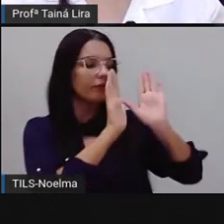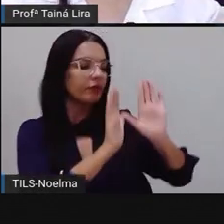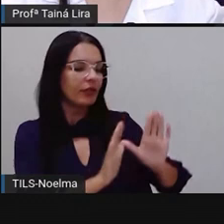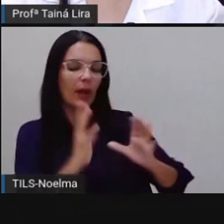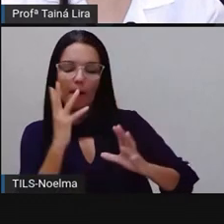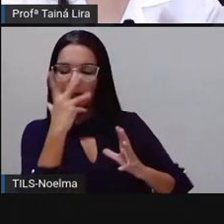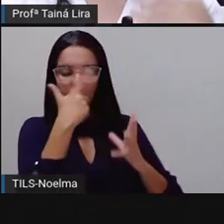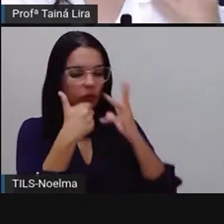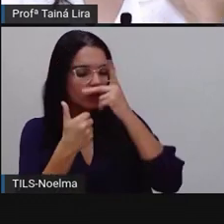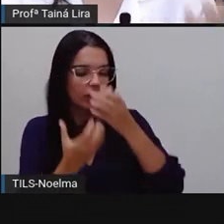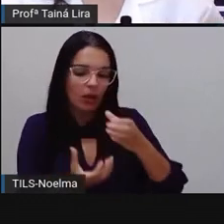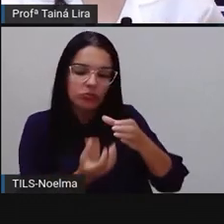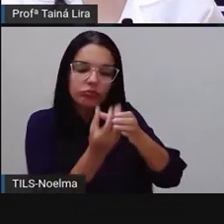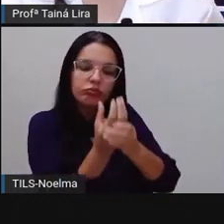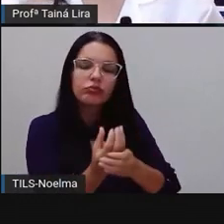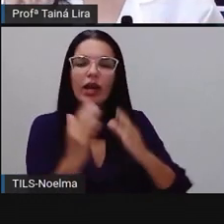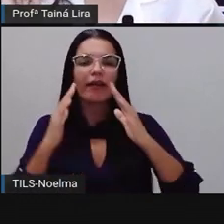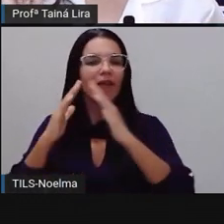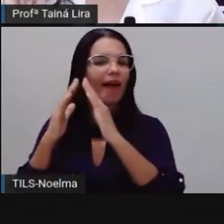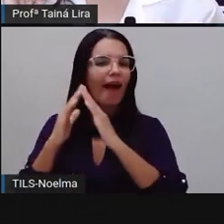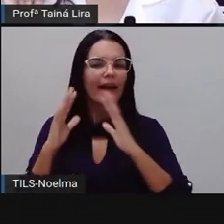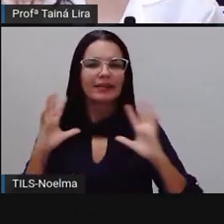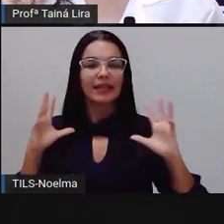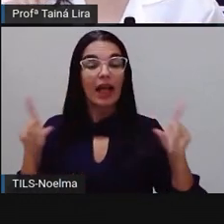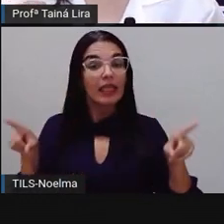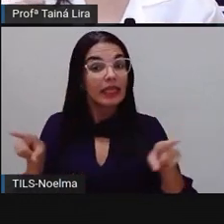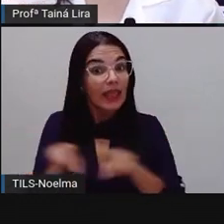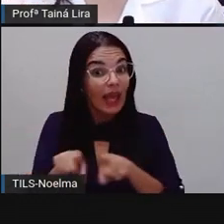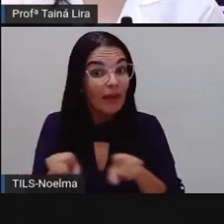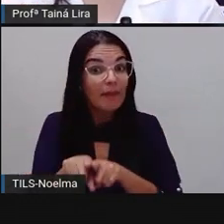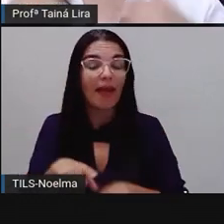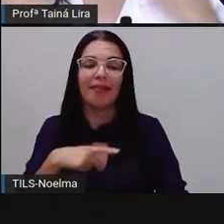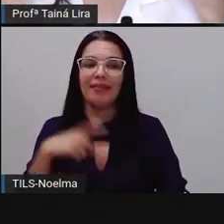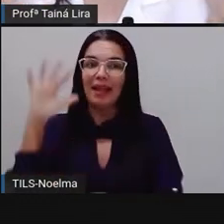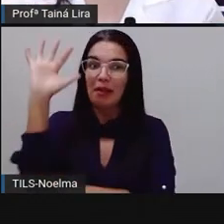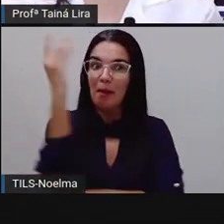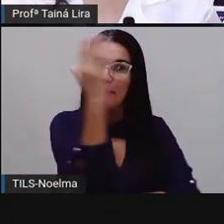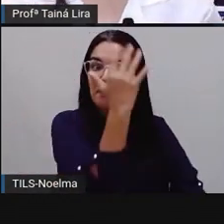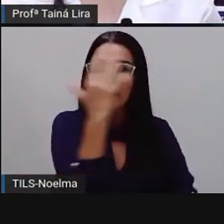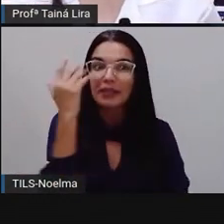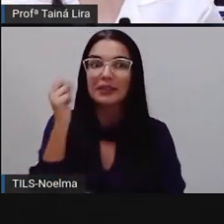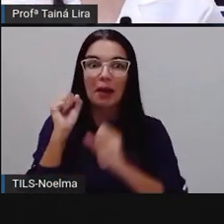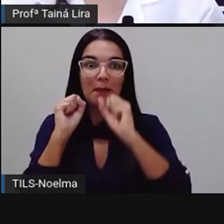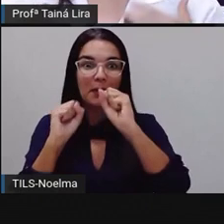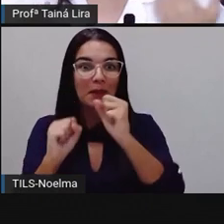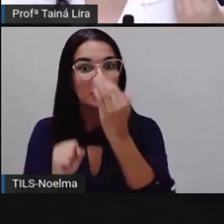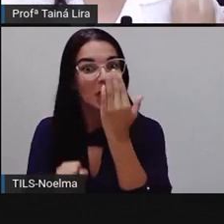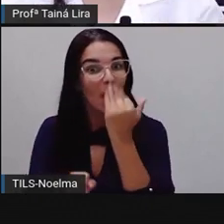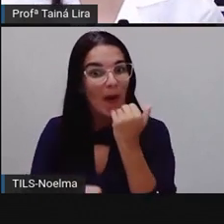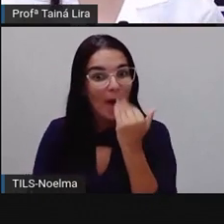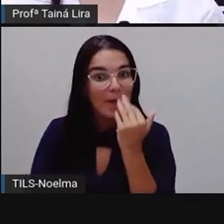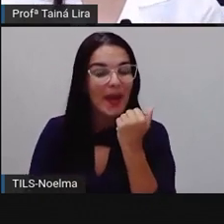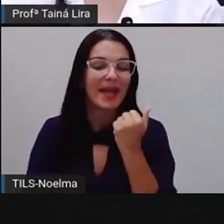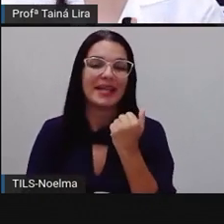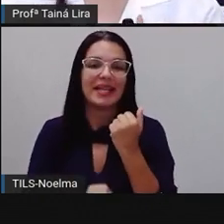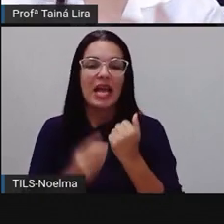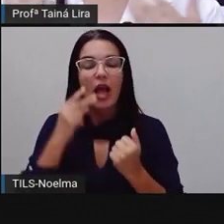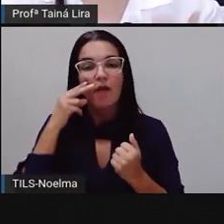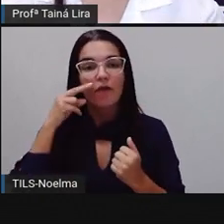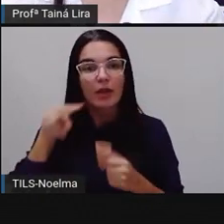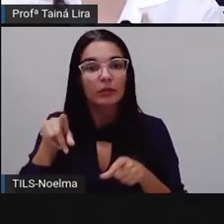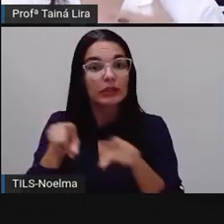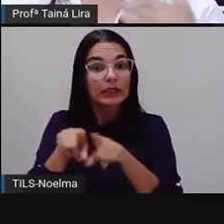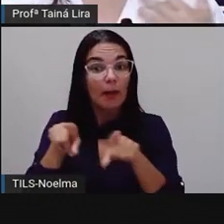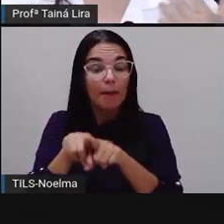num vazinho dentro de casa, existem plantas que nós podemos consumir. E aí nós vimos também que existem